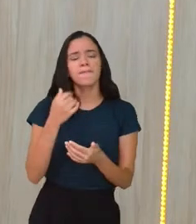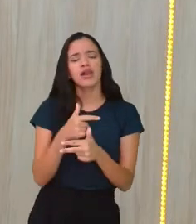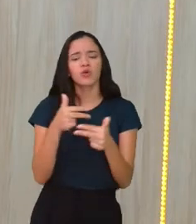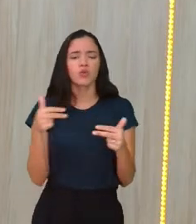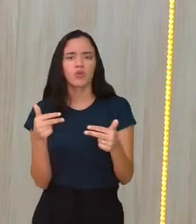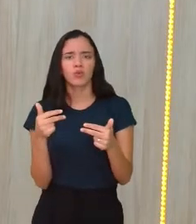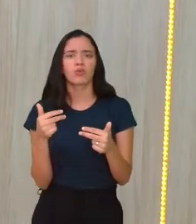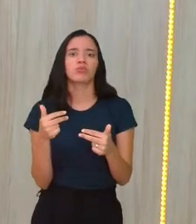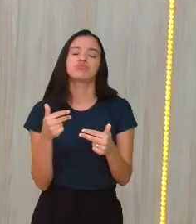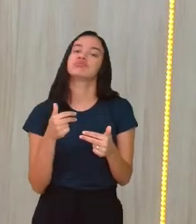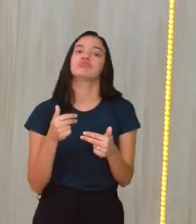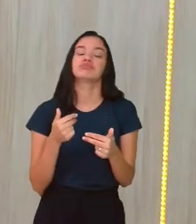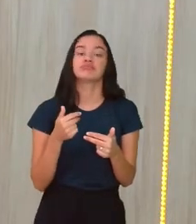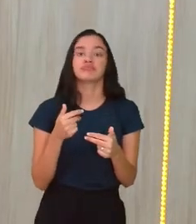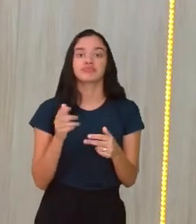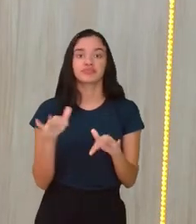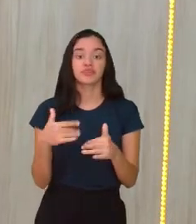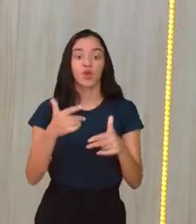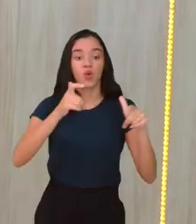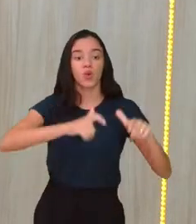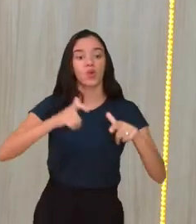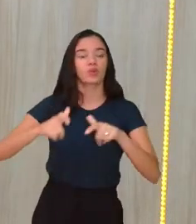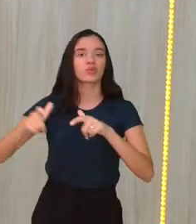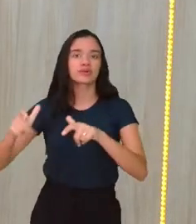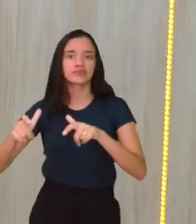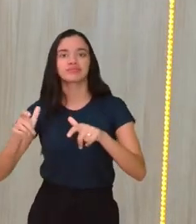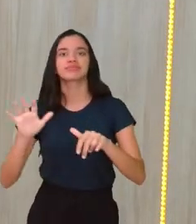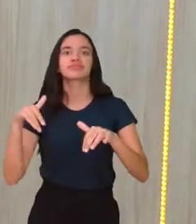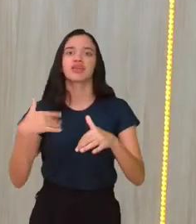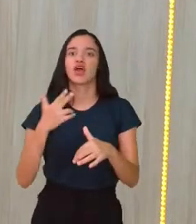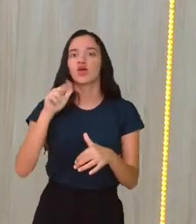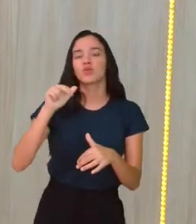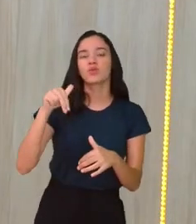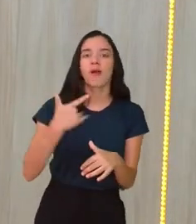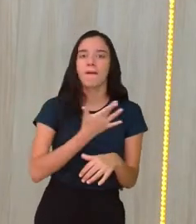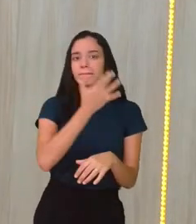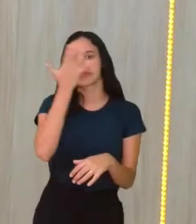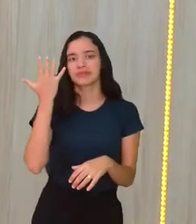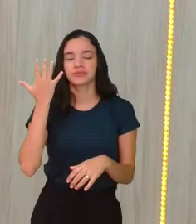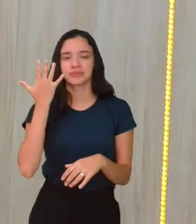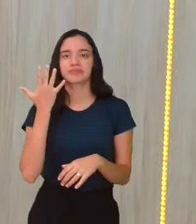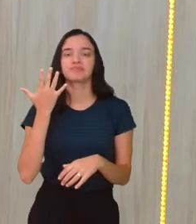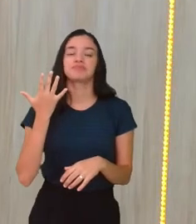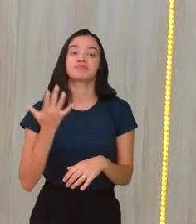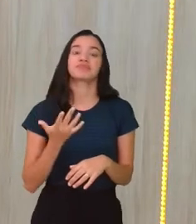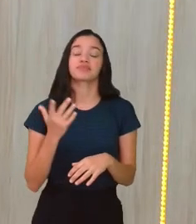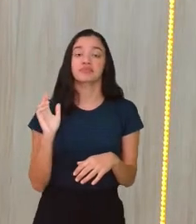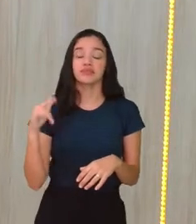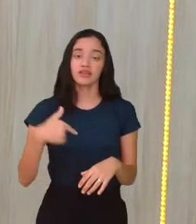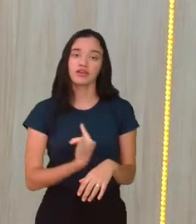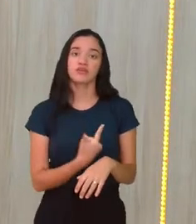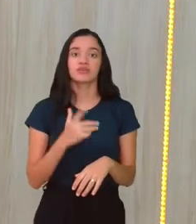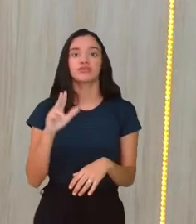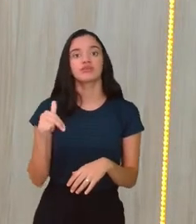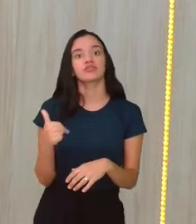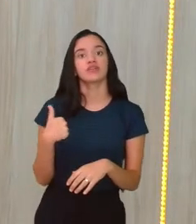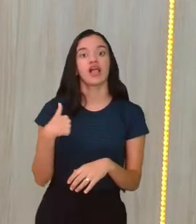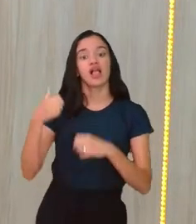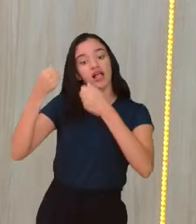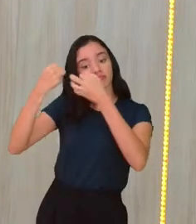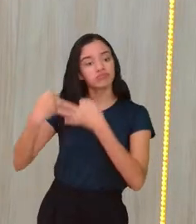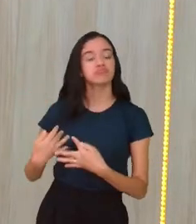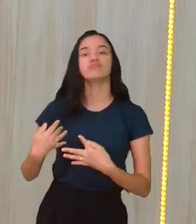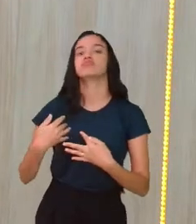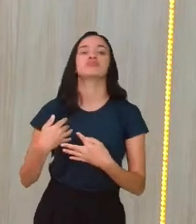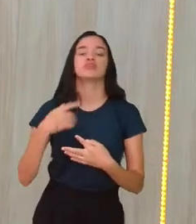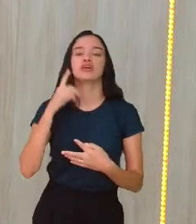coisas, né, pra coisas, lugares. A gente nunca define pessoas, né? A gente é capaz de nos definir. Então, eu